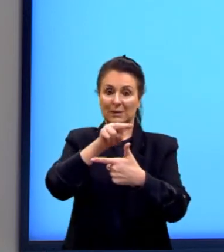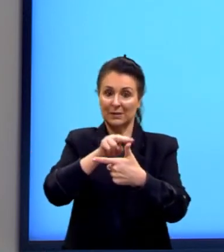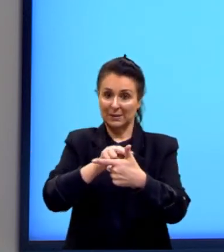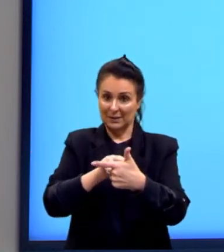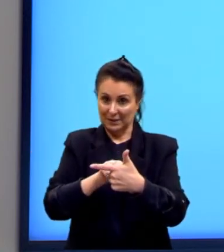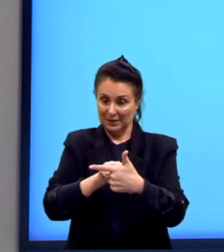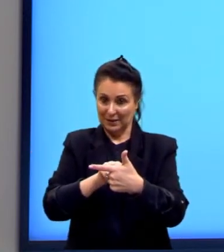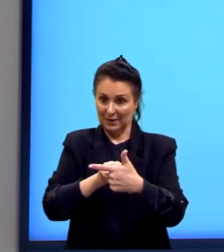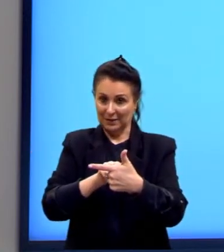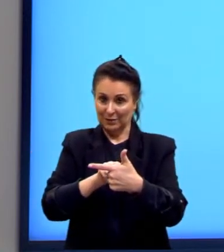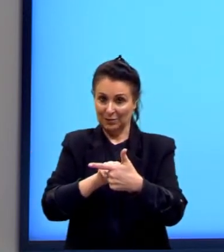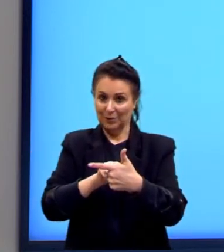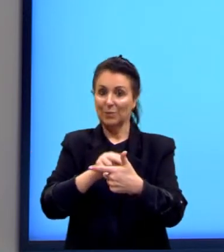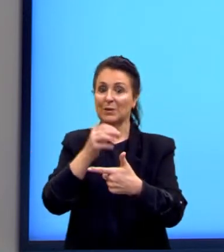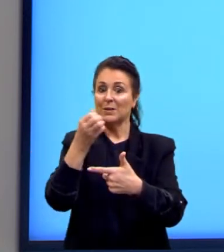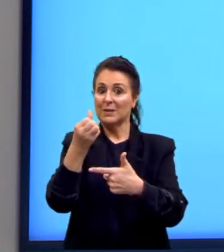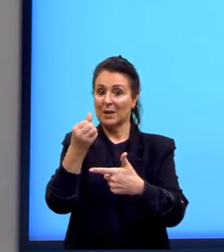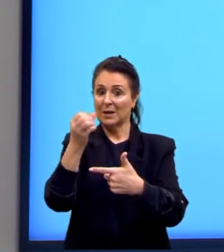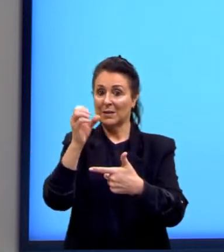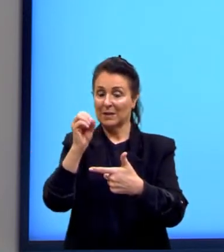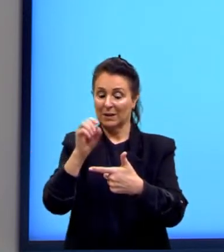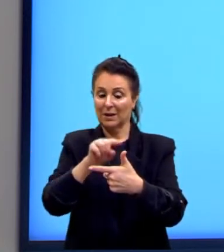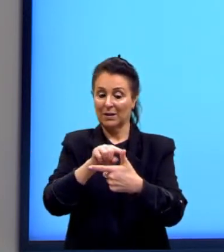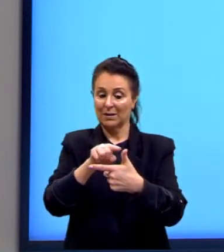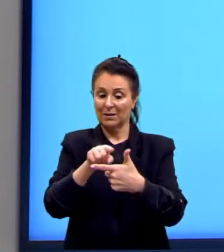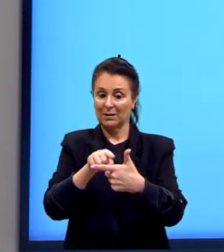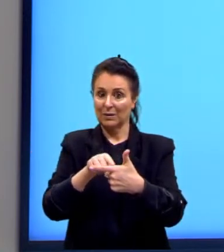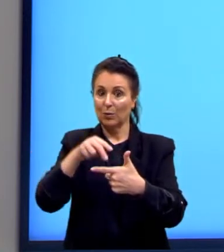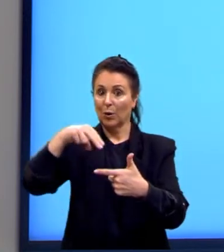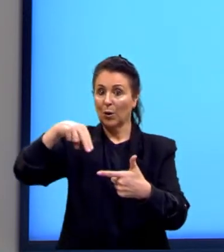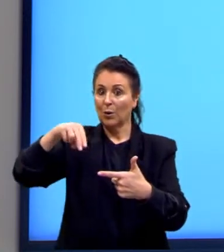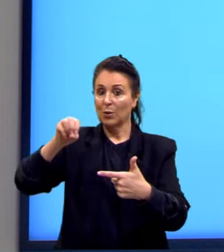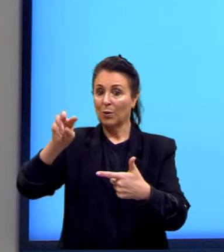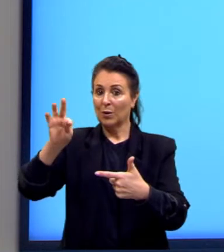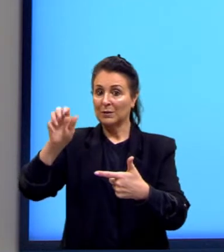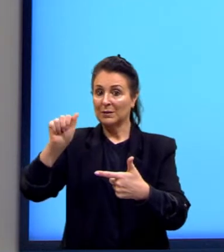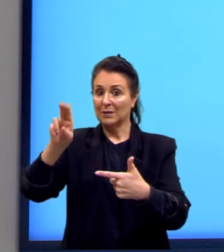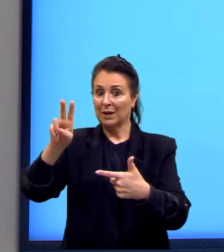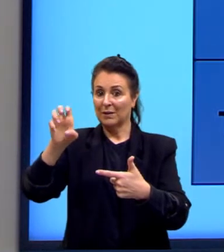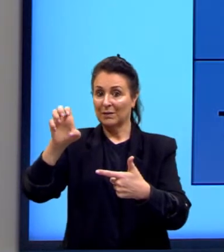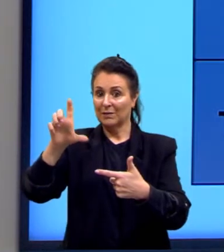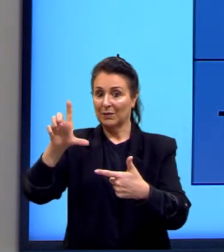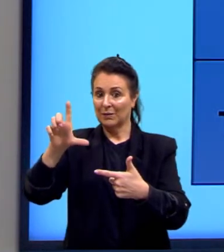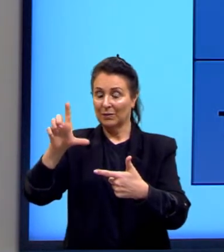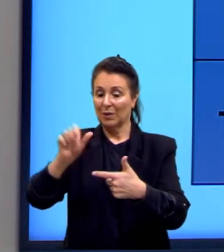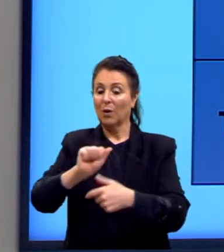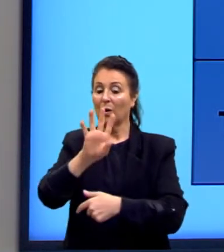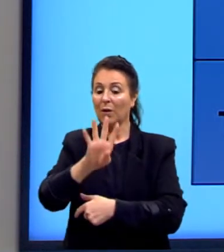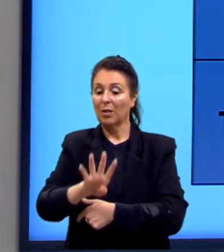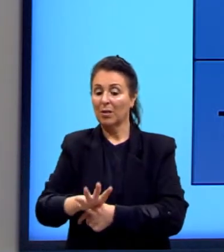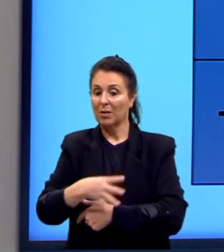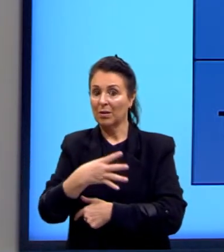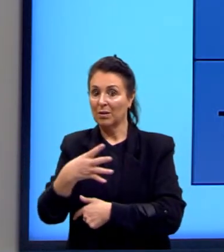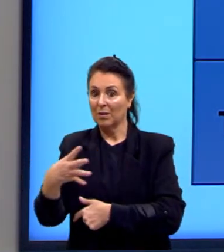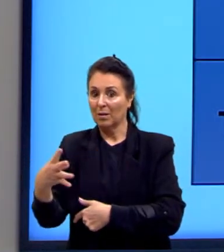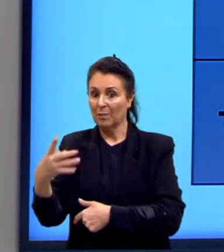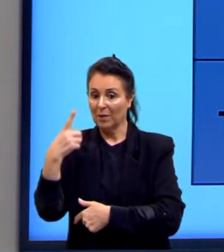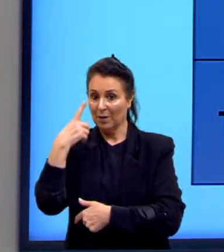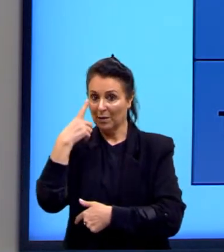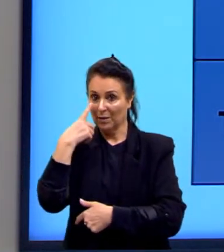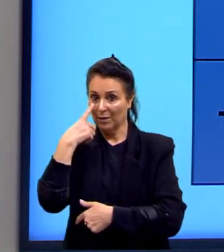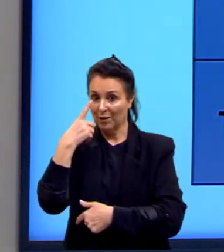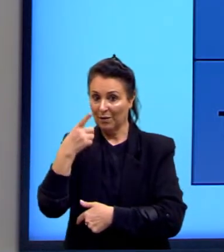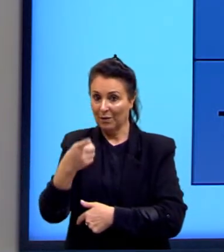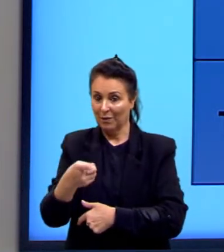observar? Seno é um ângulo notável. Então, na nossa tabelinha, nós podemos descobrir